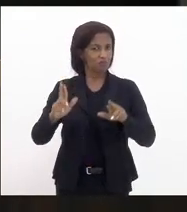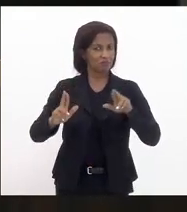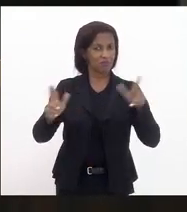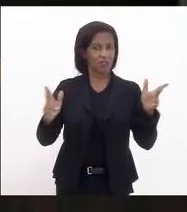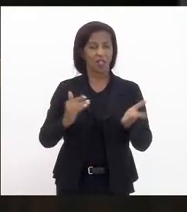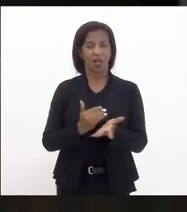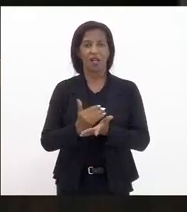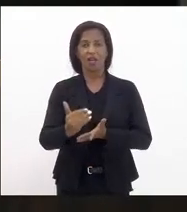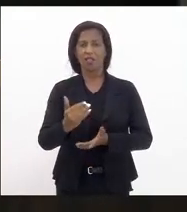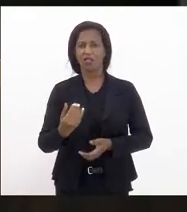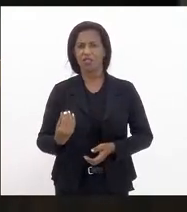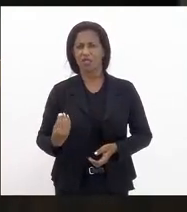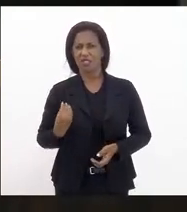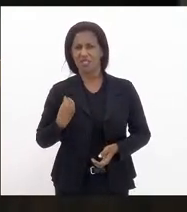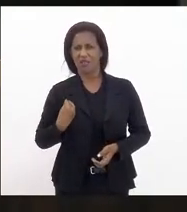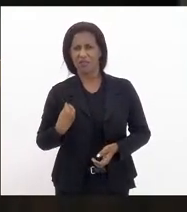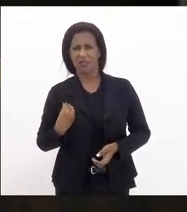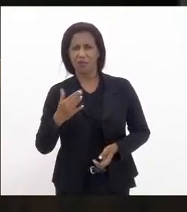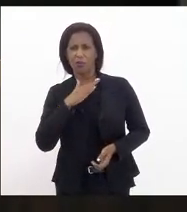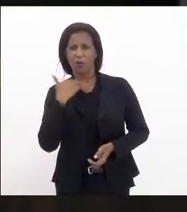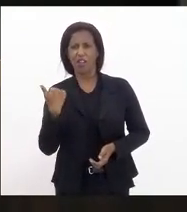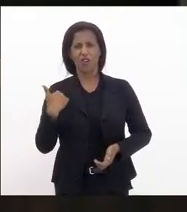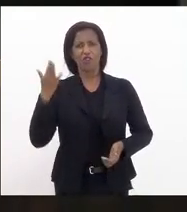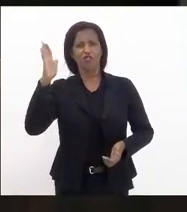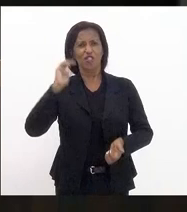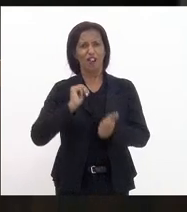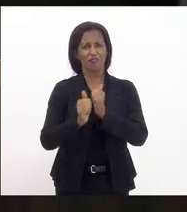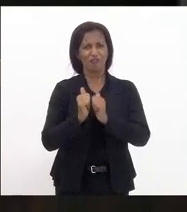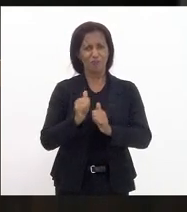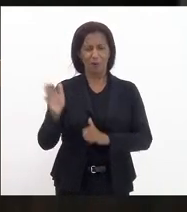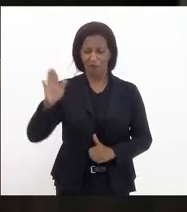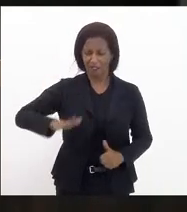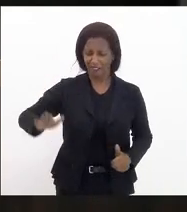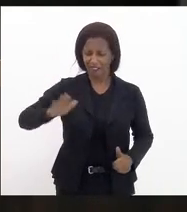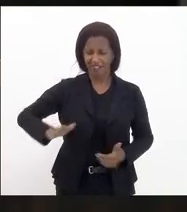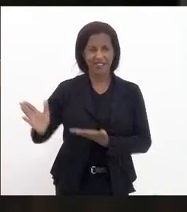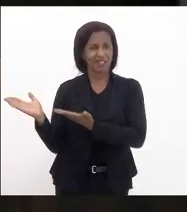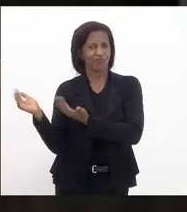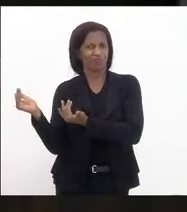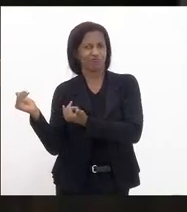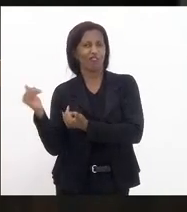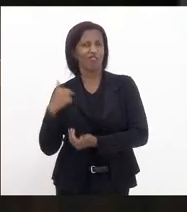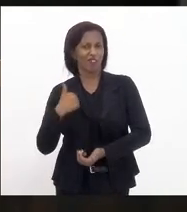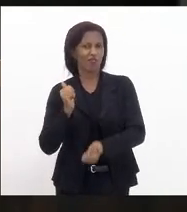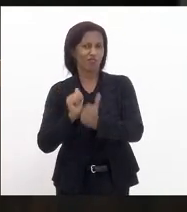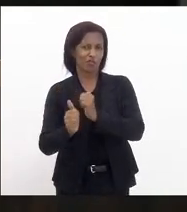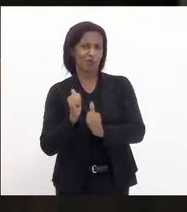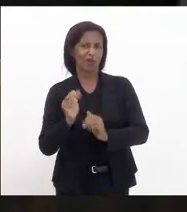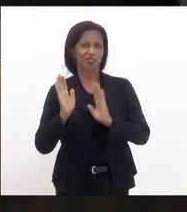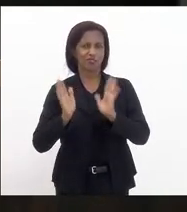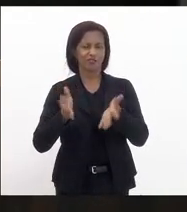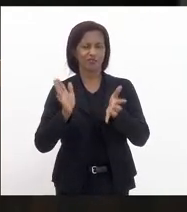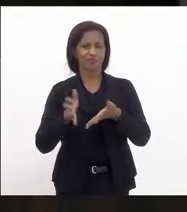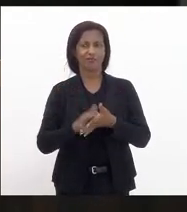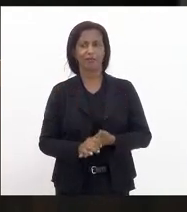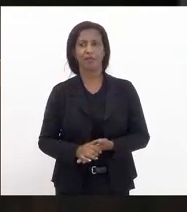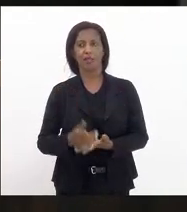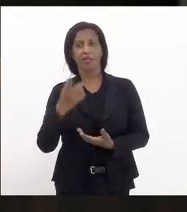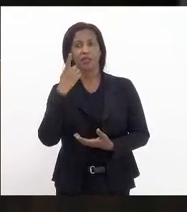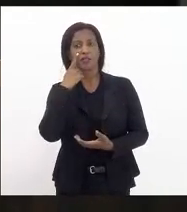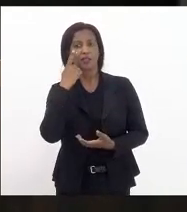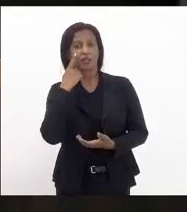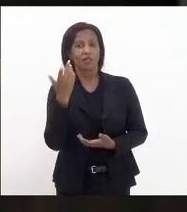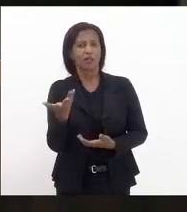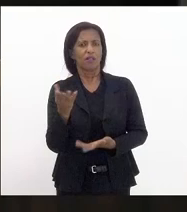de partir dessa vida ver o futebol já fui jogadora mirim de futebol na minha adolescência e a gente vê